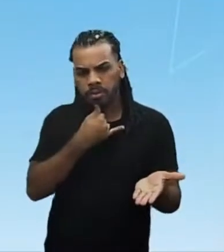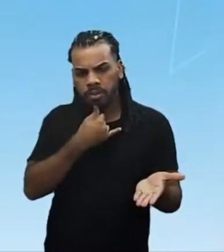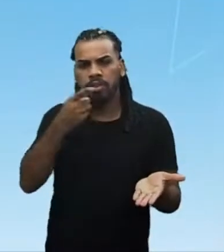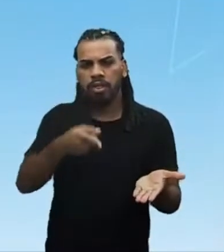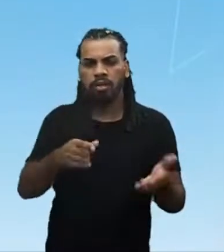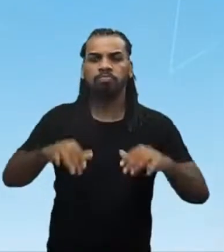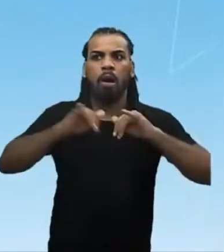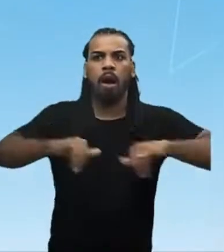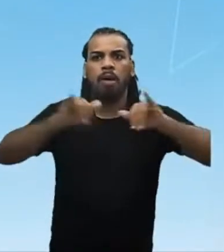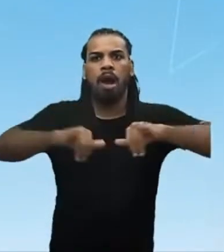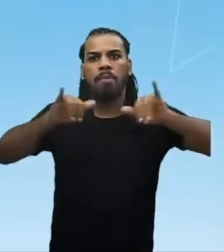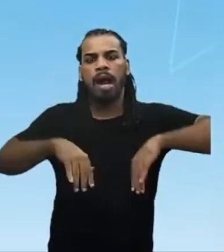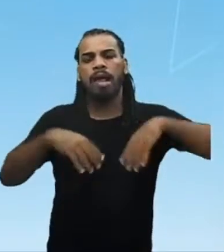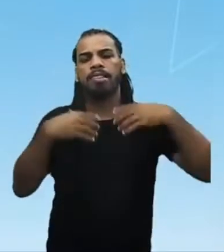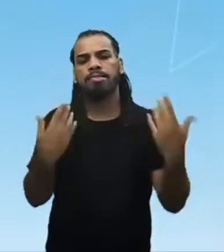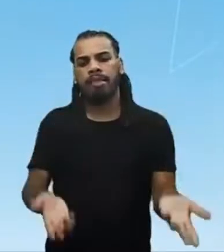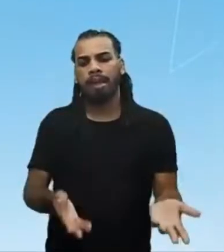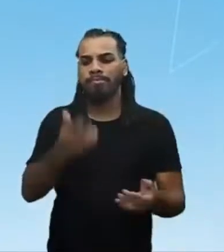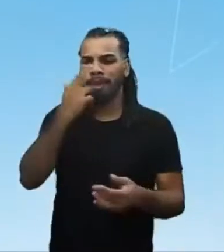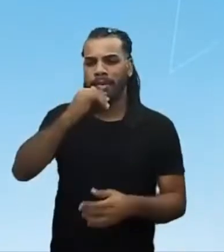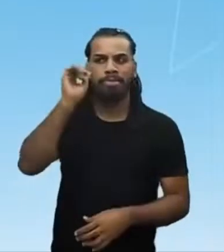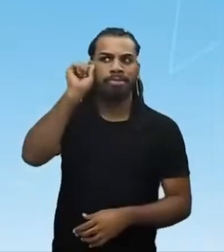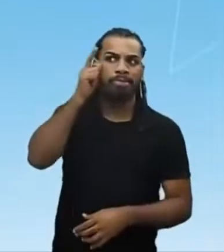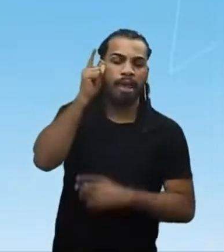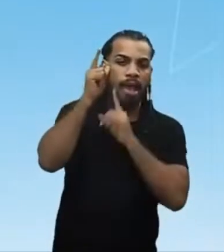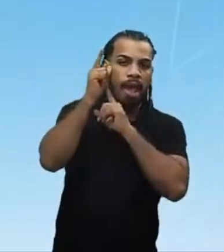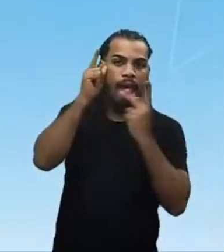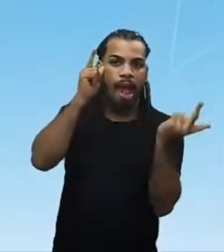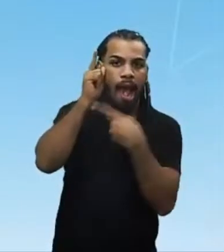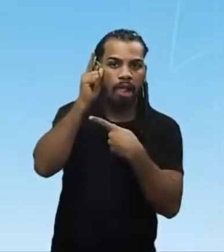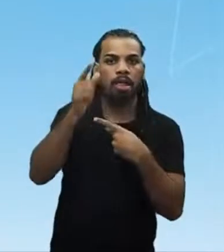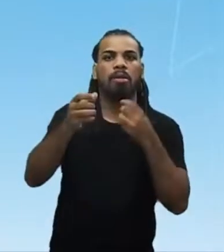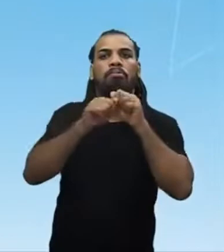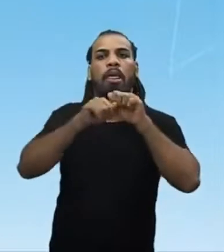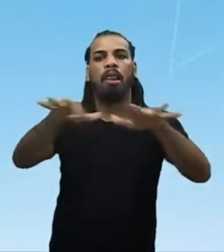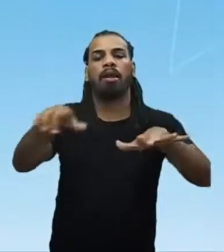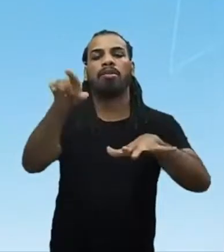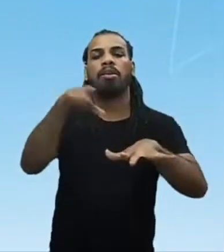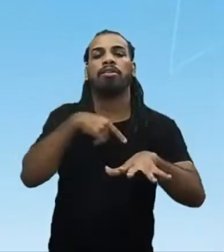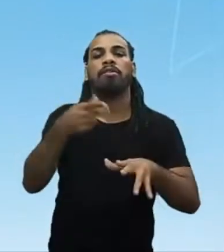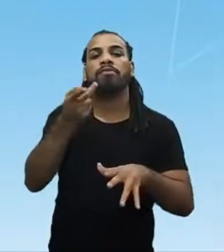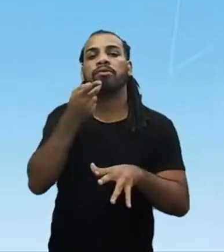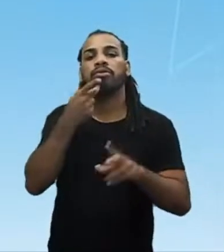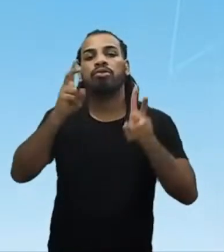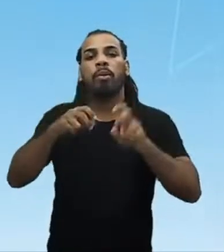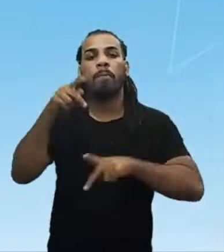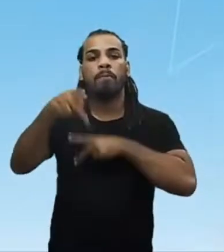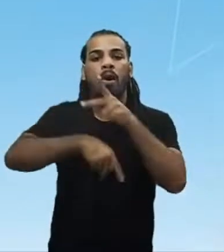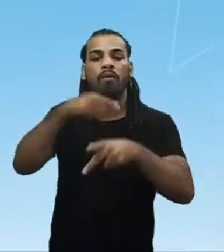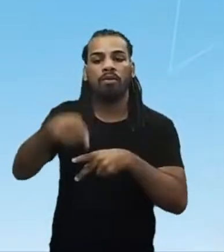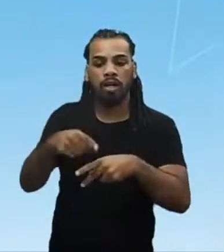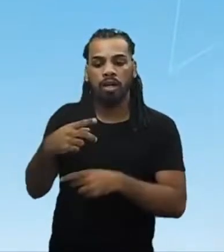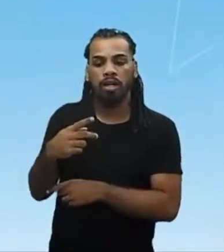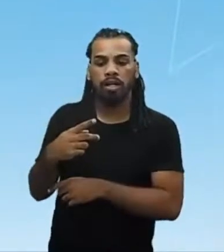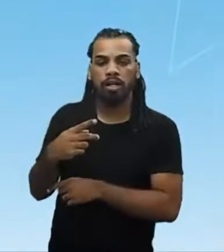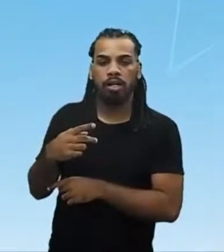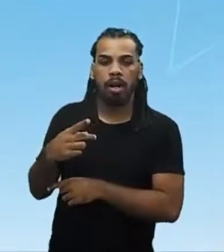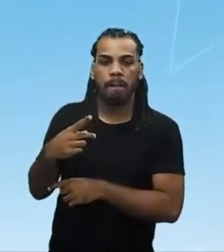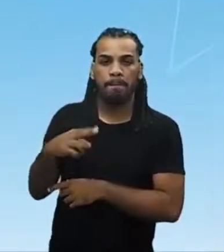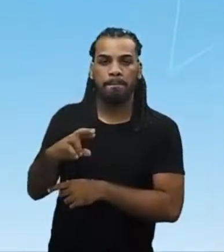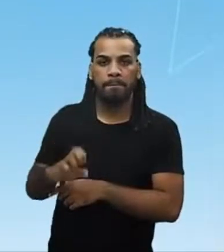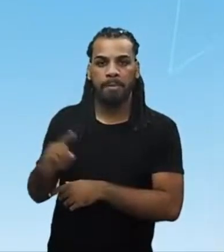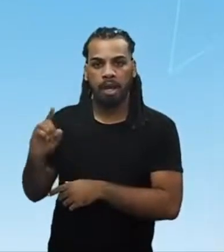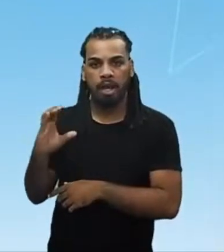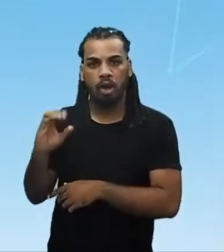propagadas. E uma dessas ideias tem a ver com chamar os povos pré-colombianos de